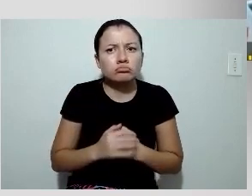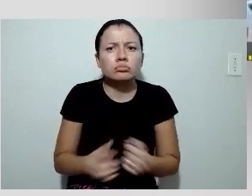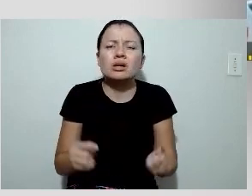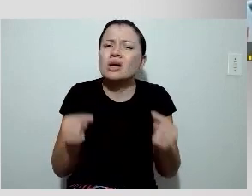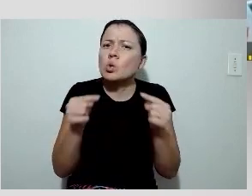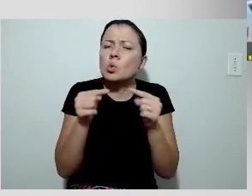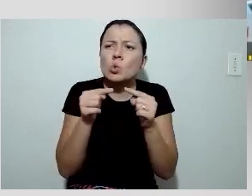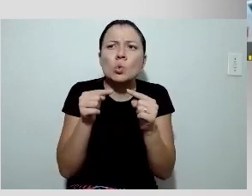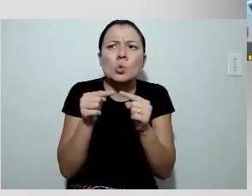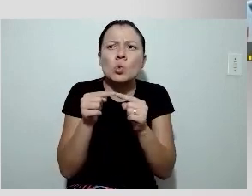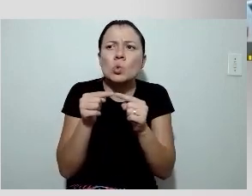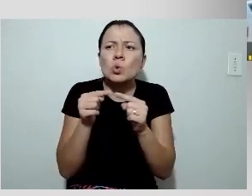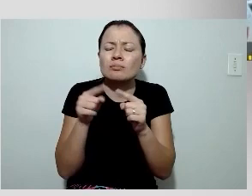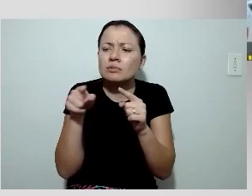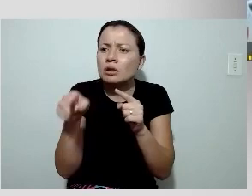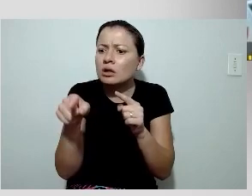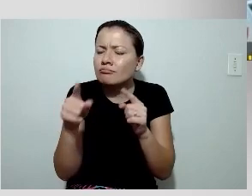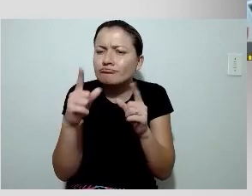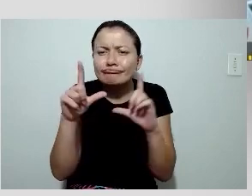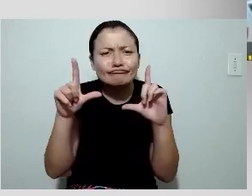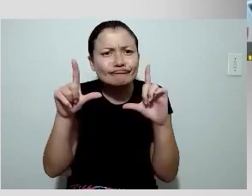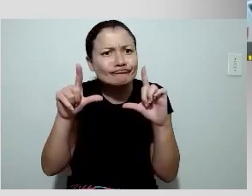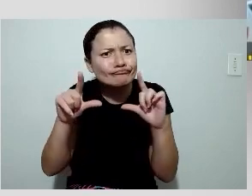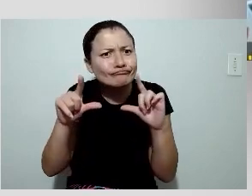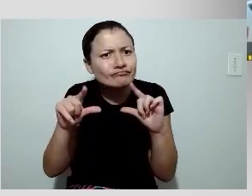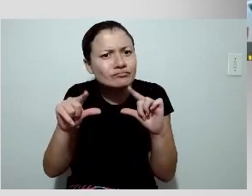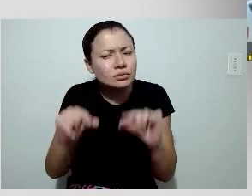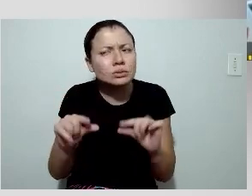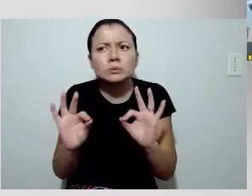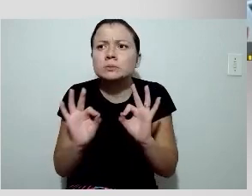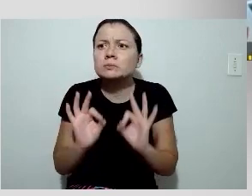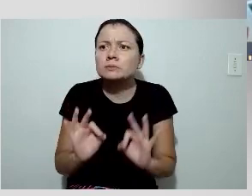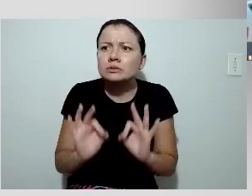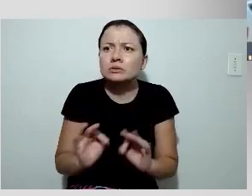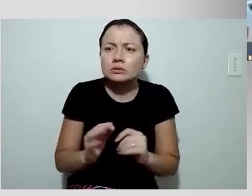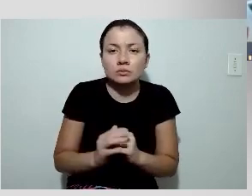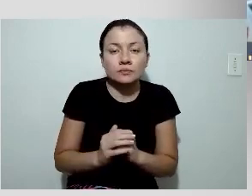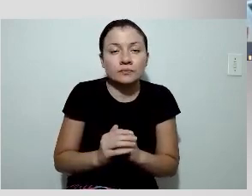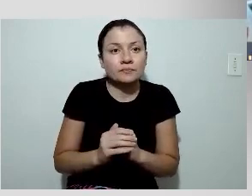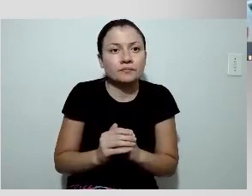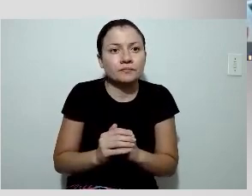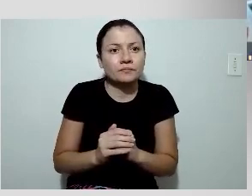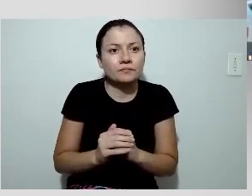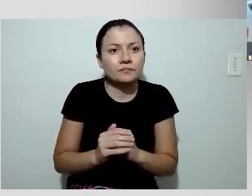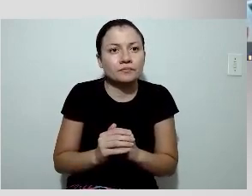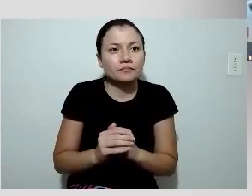homogeneamente diminuída. Também nas porções aplicais.